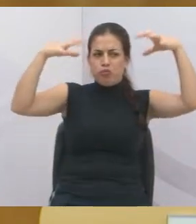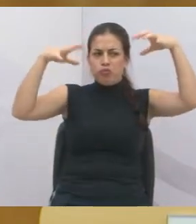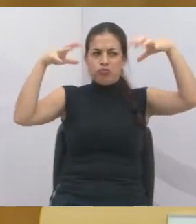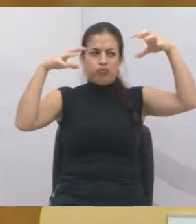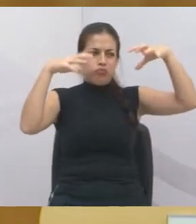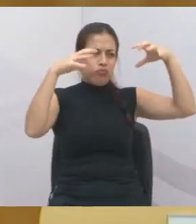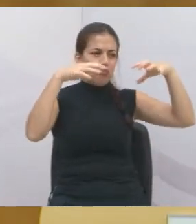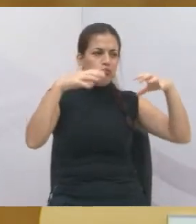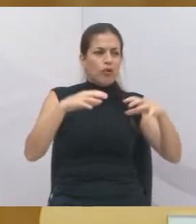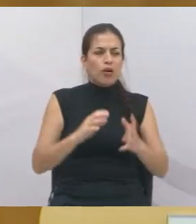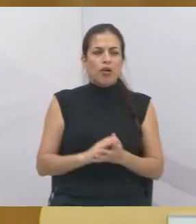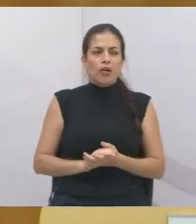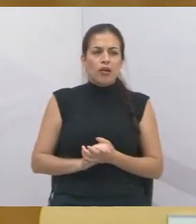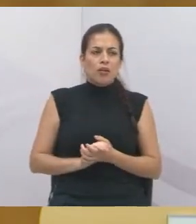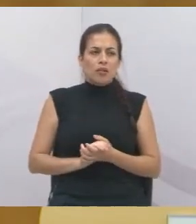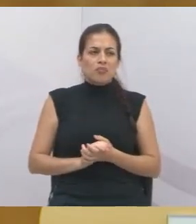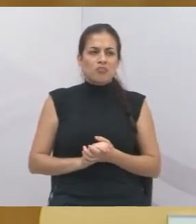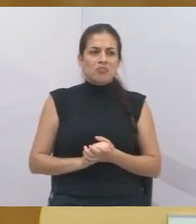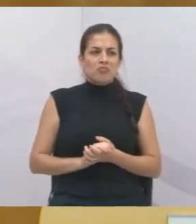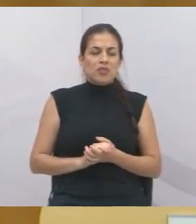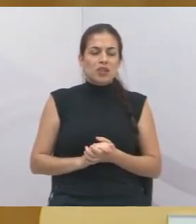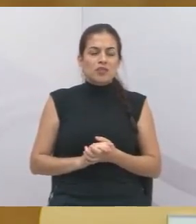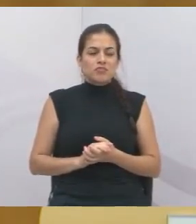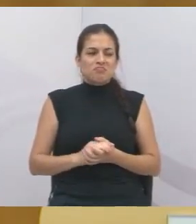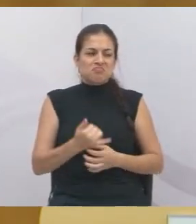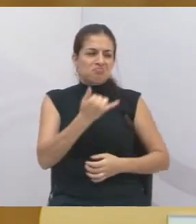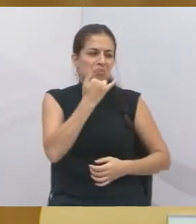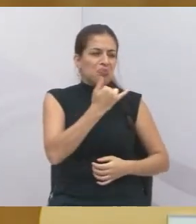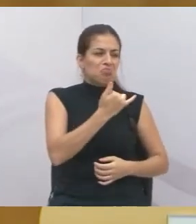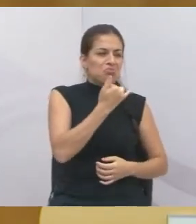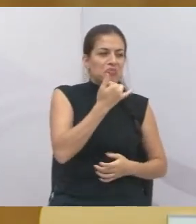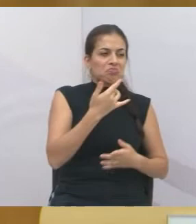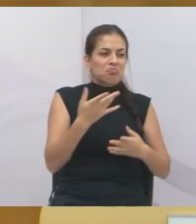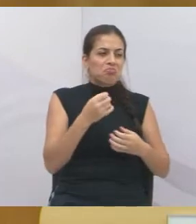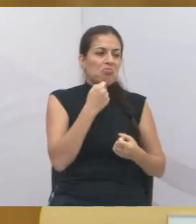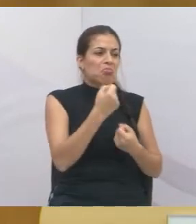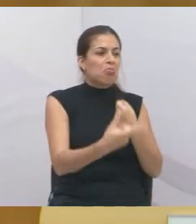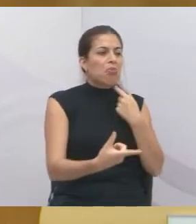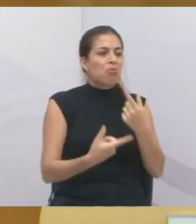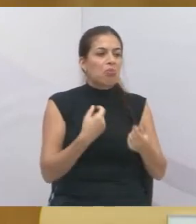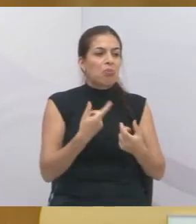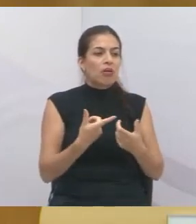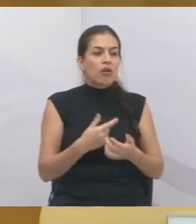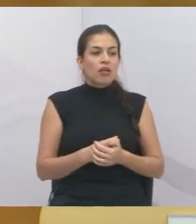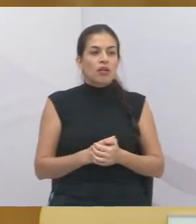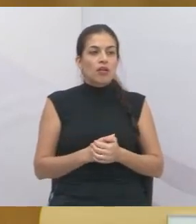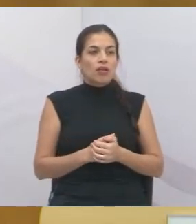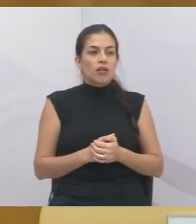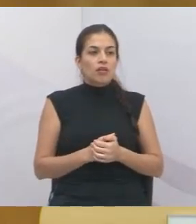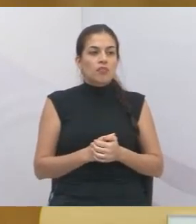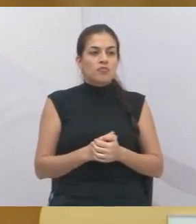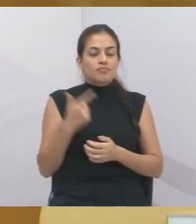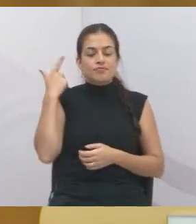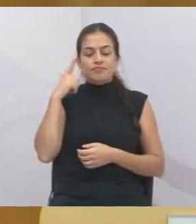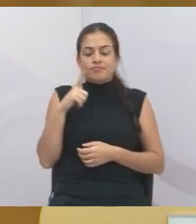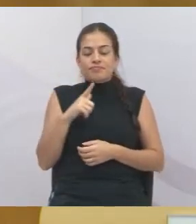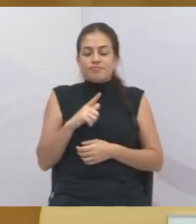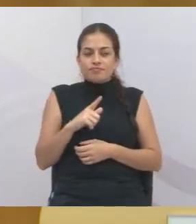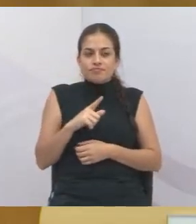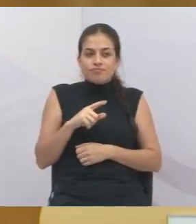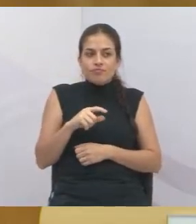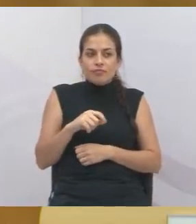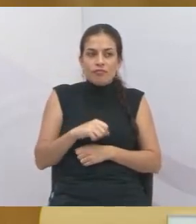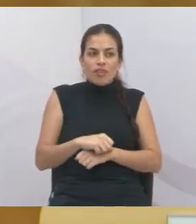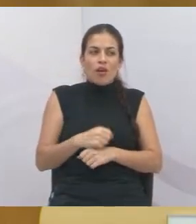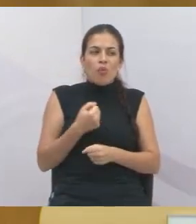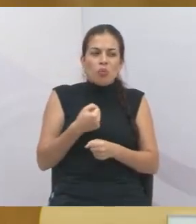período. Então, é tanta desculpa para a população que a gente já não aguenta mais. Um ano, um ano de atraso é